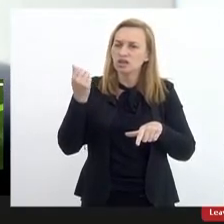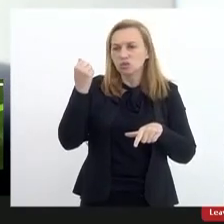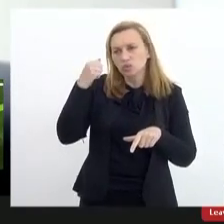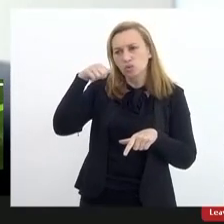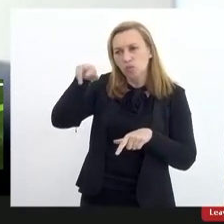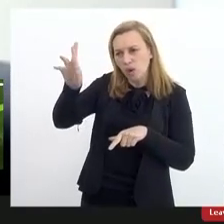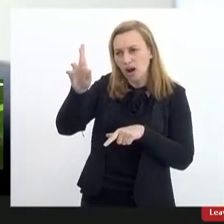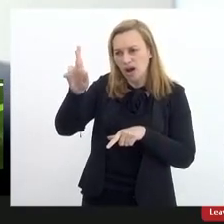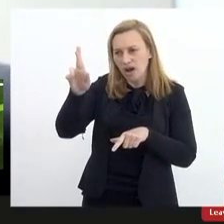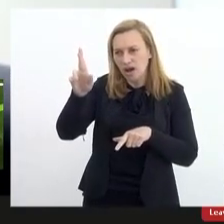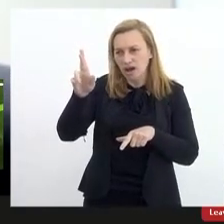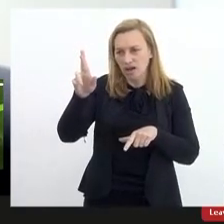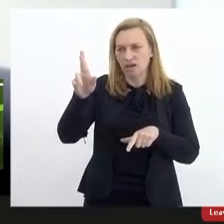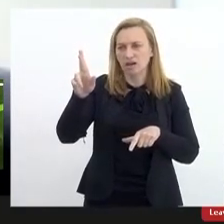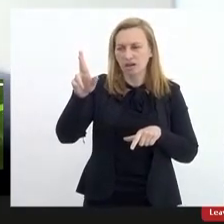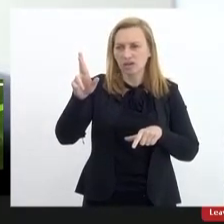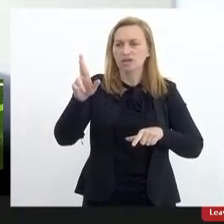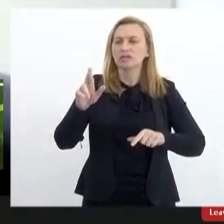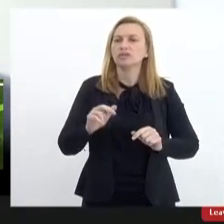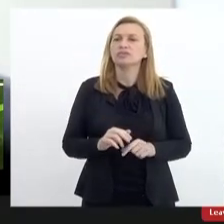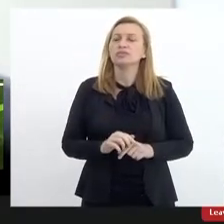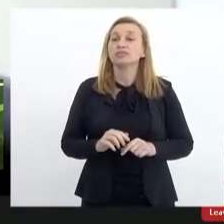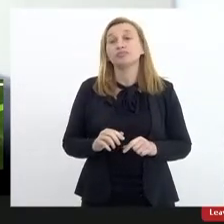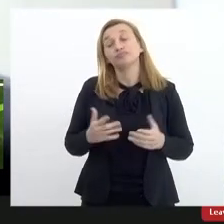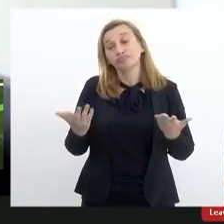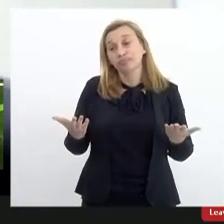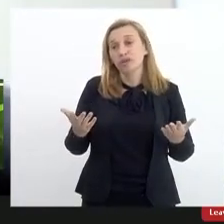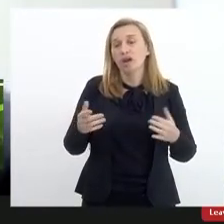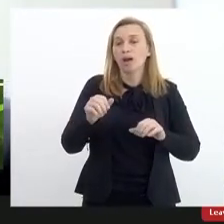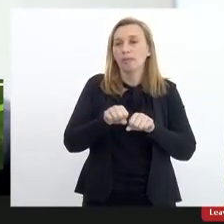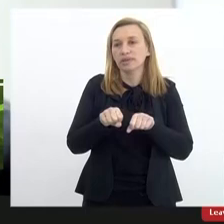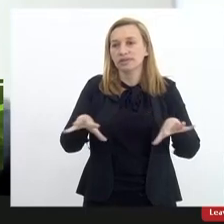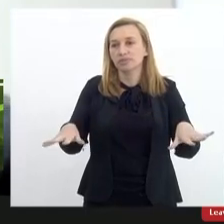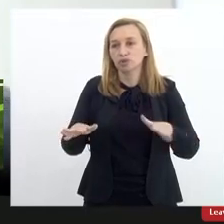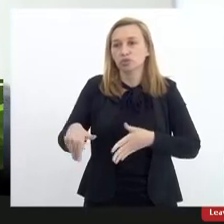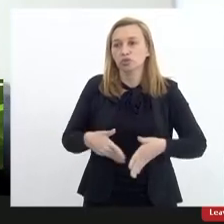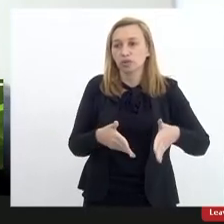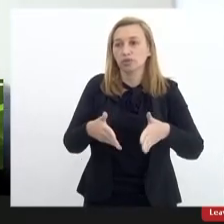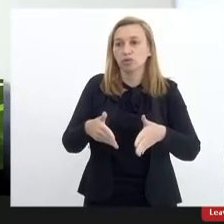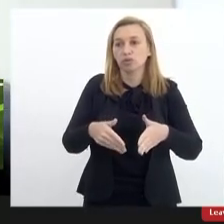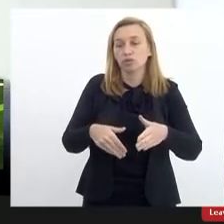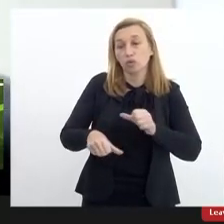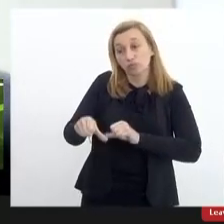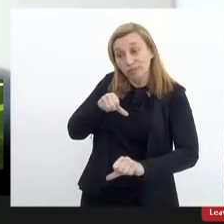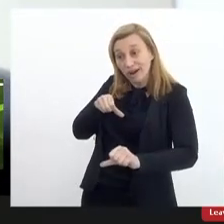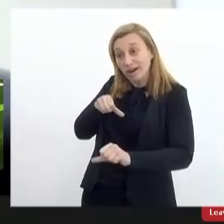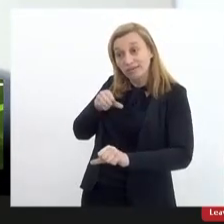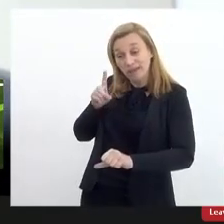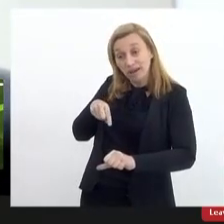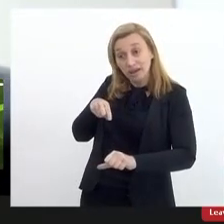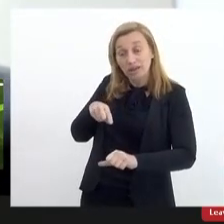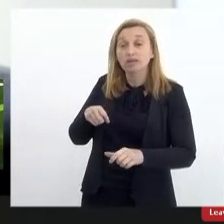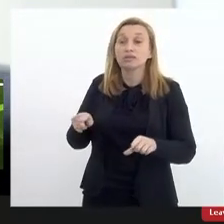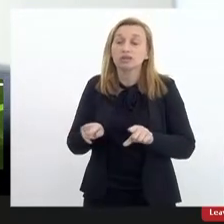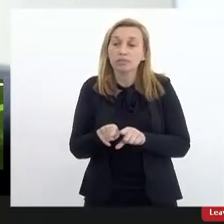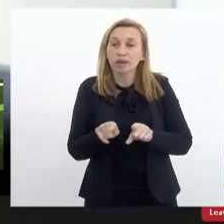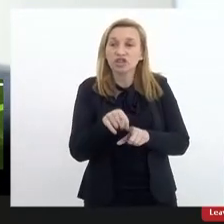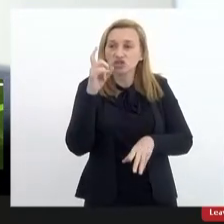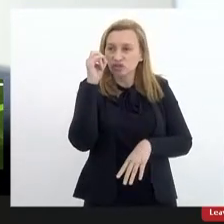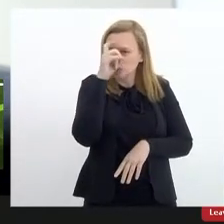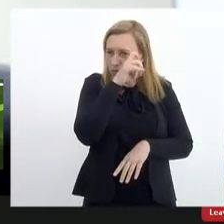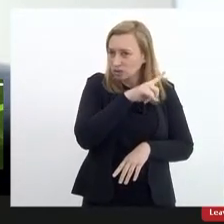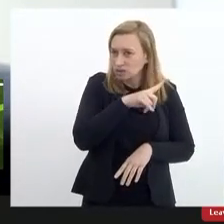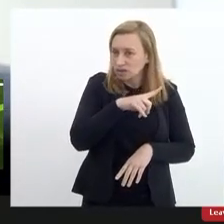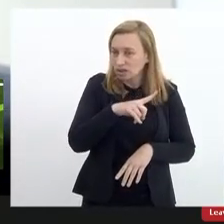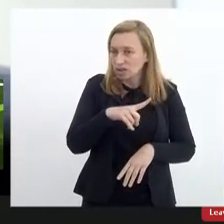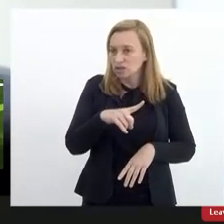por meio dos aparelhos de ar-condicionado e a pandemia nos exige um caminho contrário além disso a gente tem uma dificuldade com